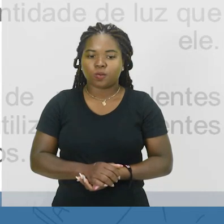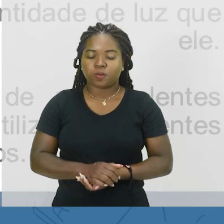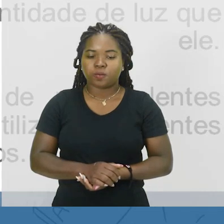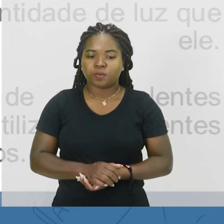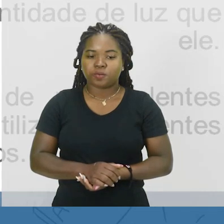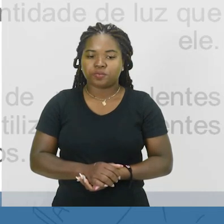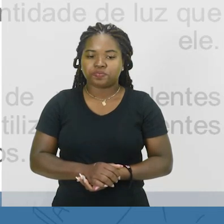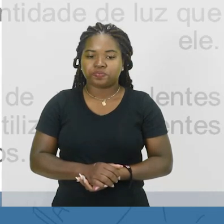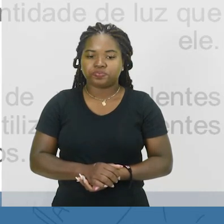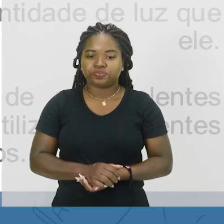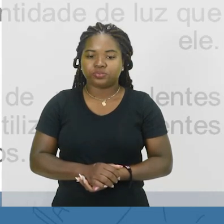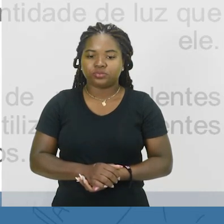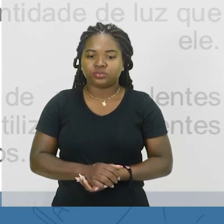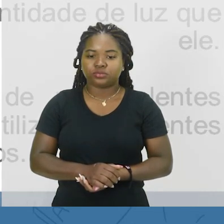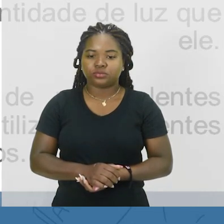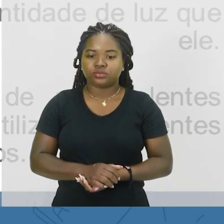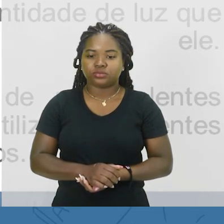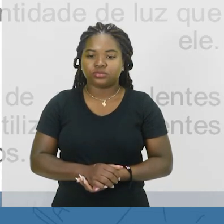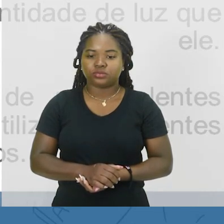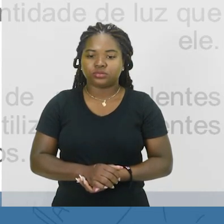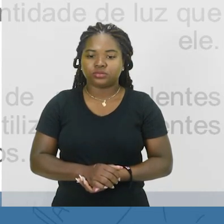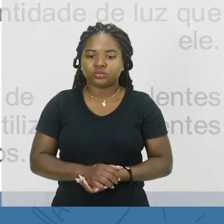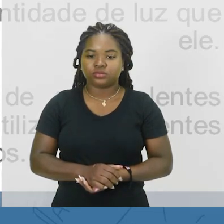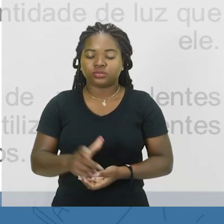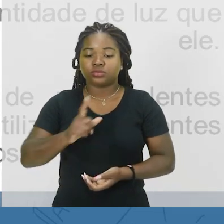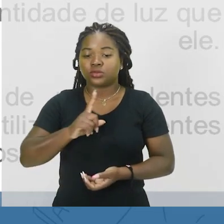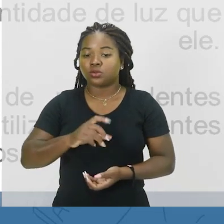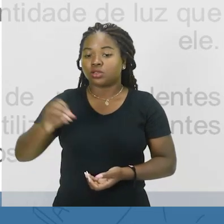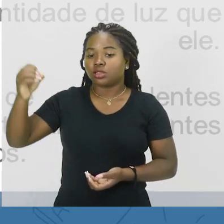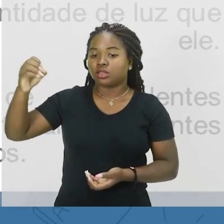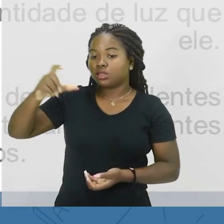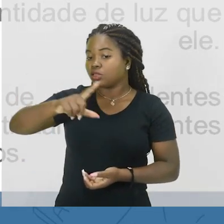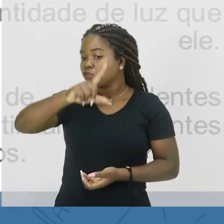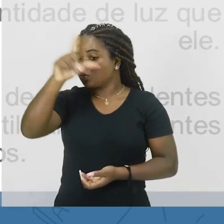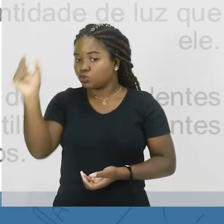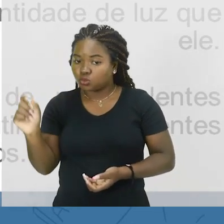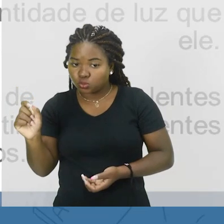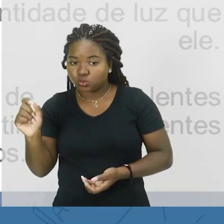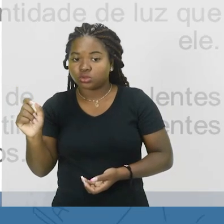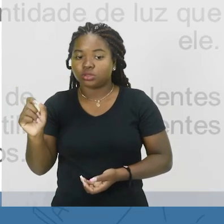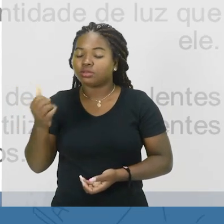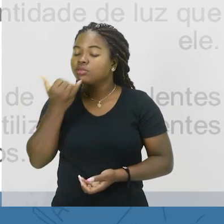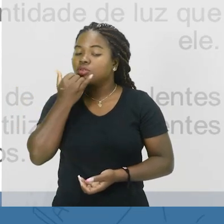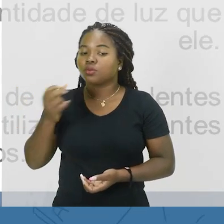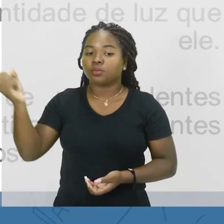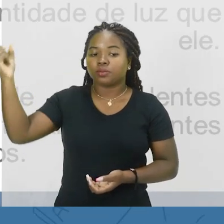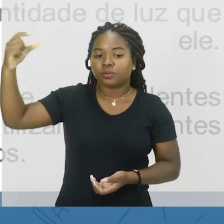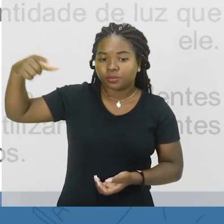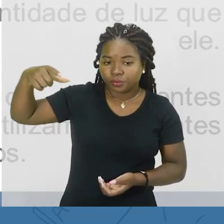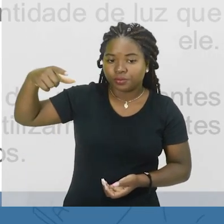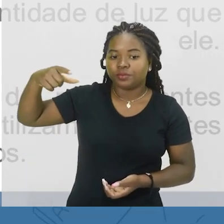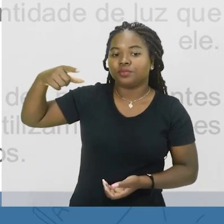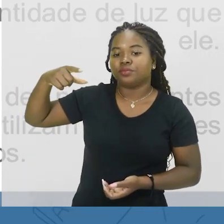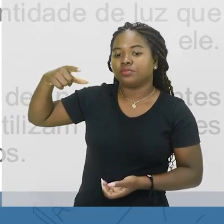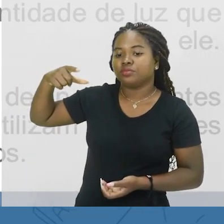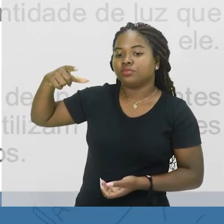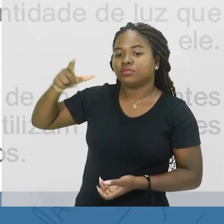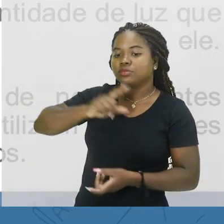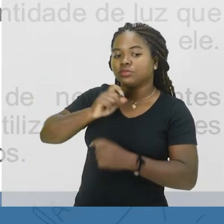escurecem quando expostas à luz solar por causa de reações químicas